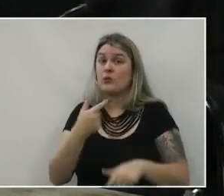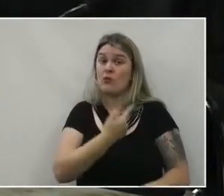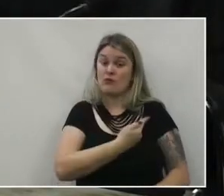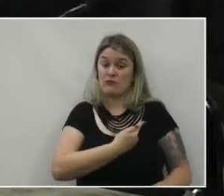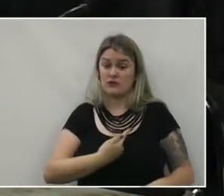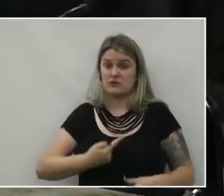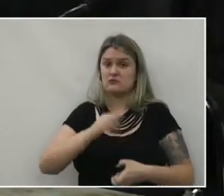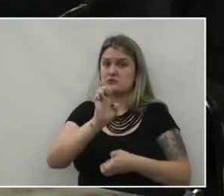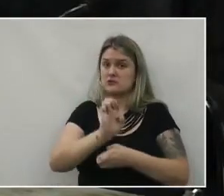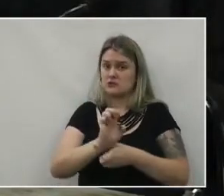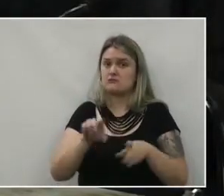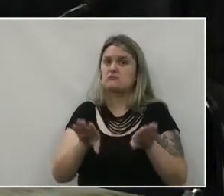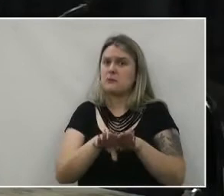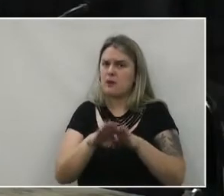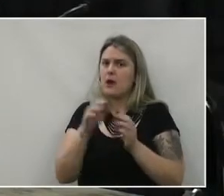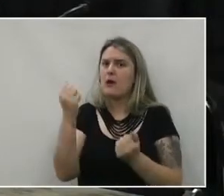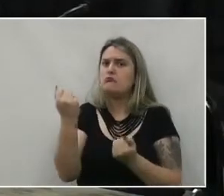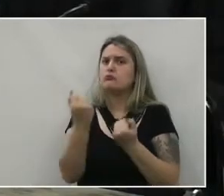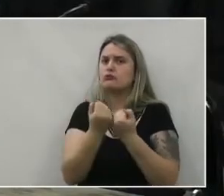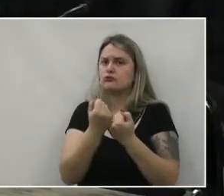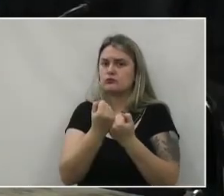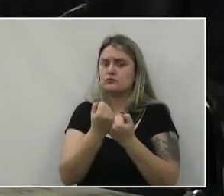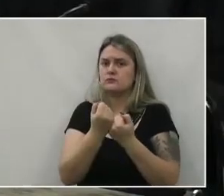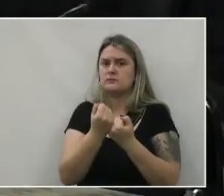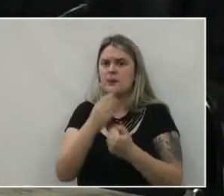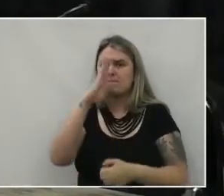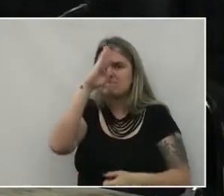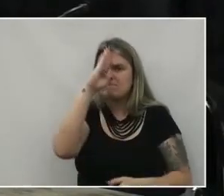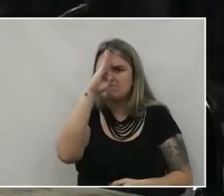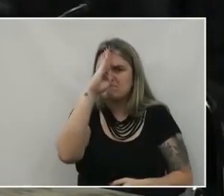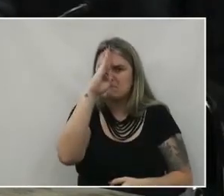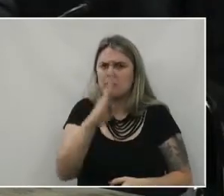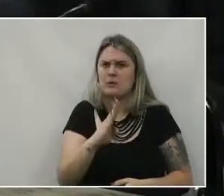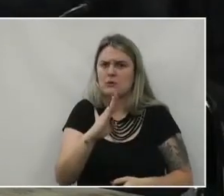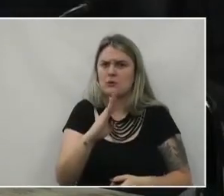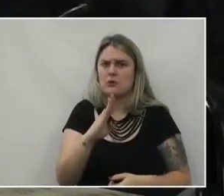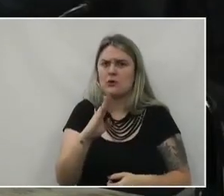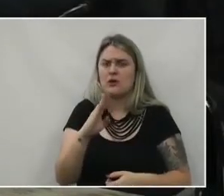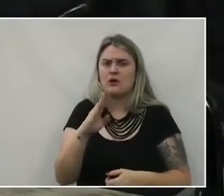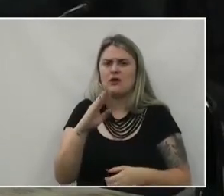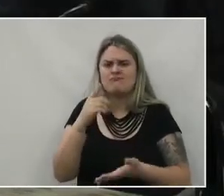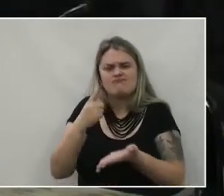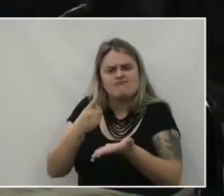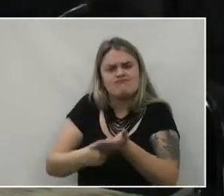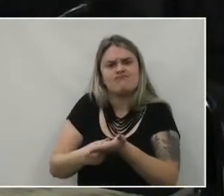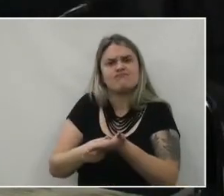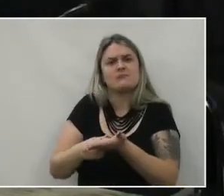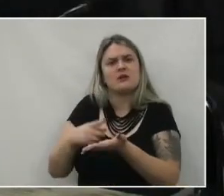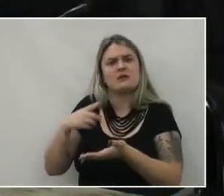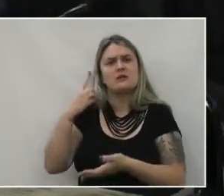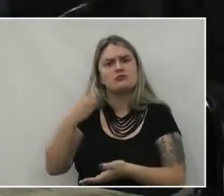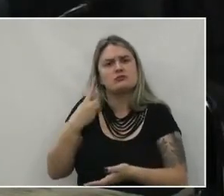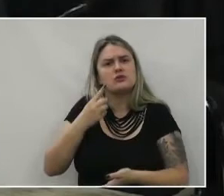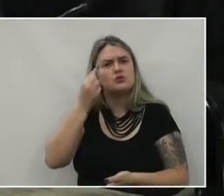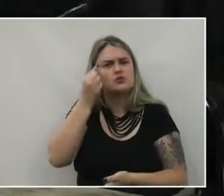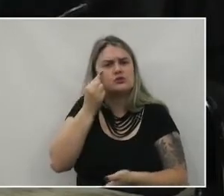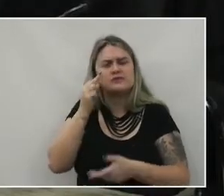Paraná E principalmente Pela dedicação do deputado Hussein Bacri Que é da nossa região